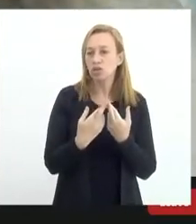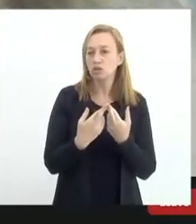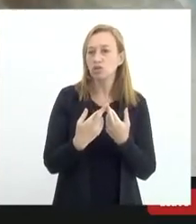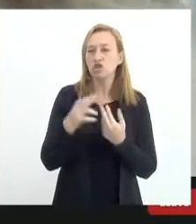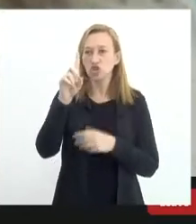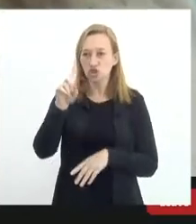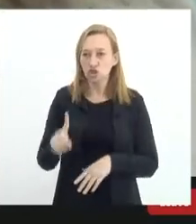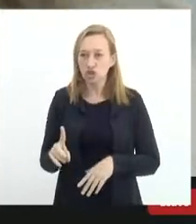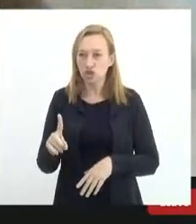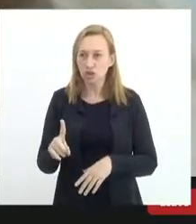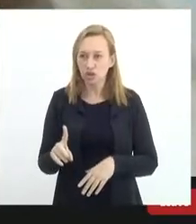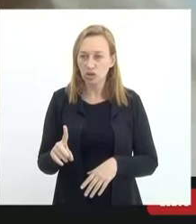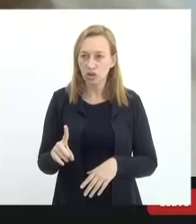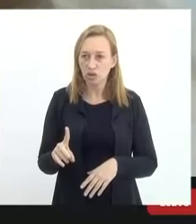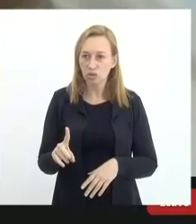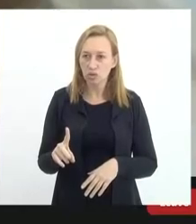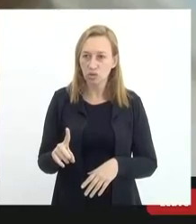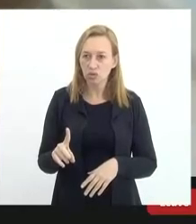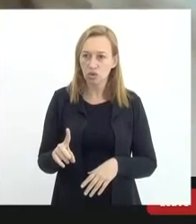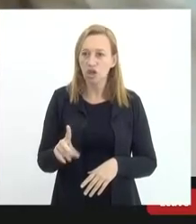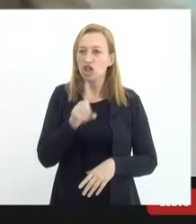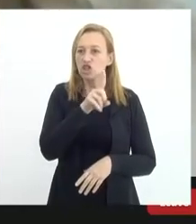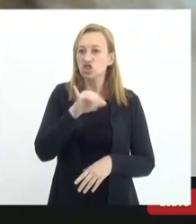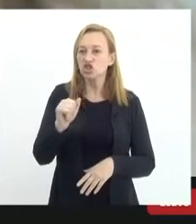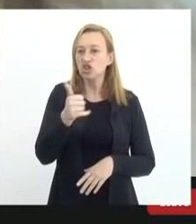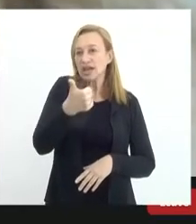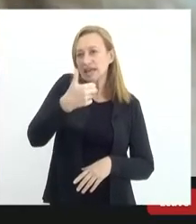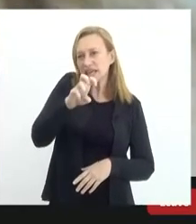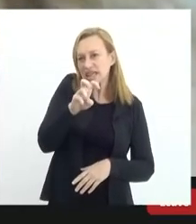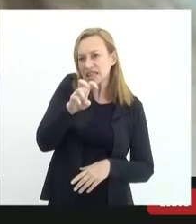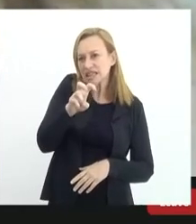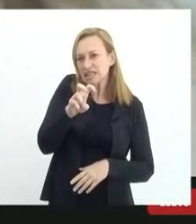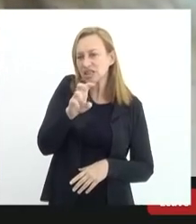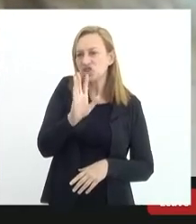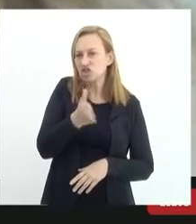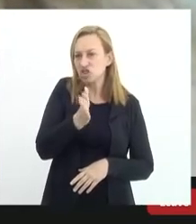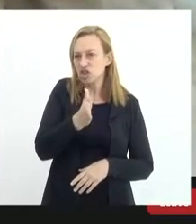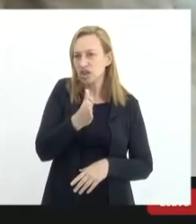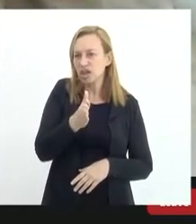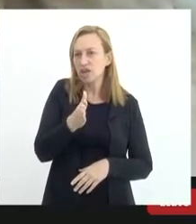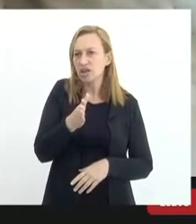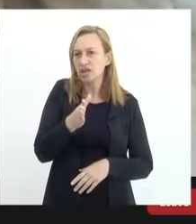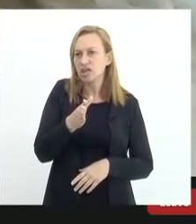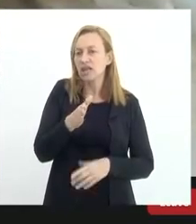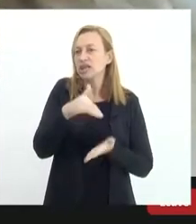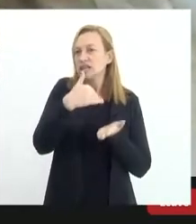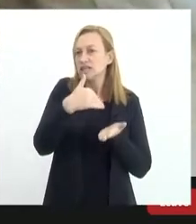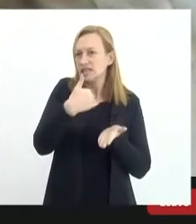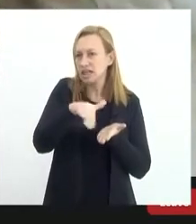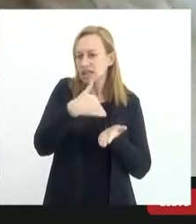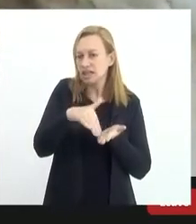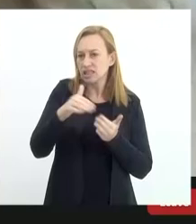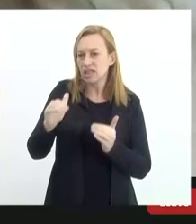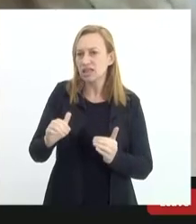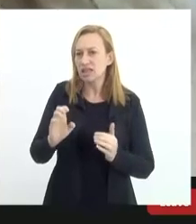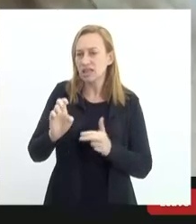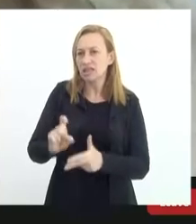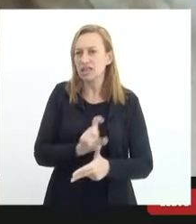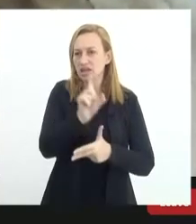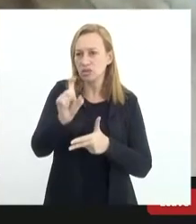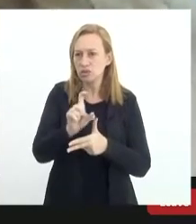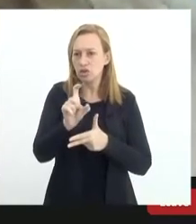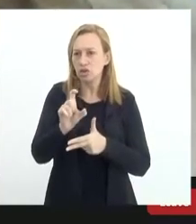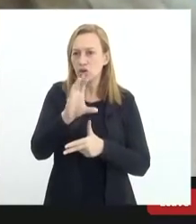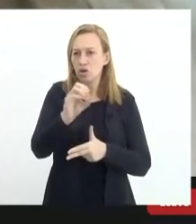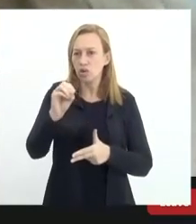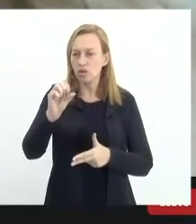antecede a reunião no dia 15 e a secretária executiva do COSENS Marcela